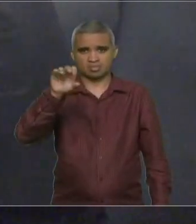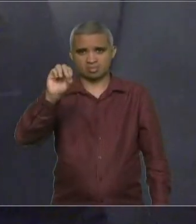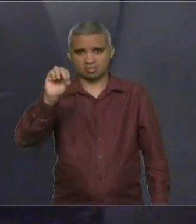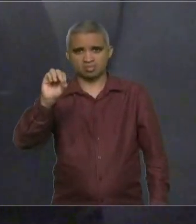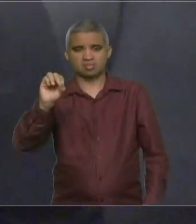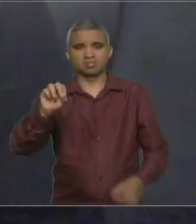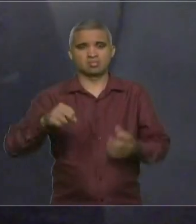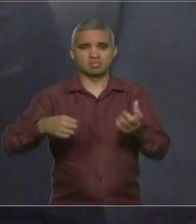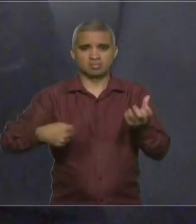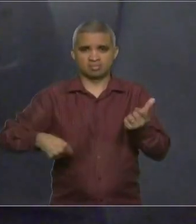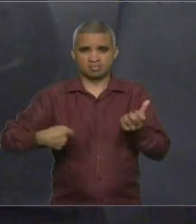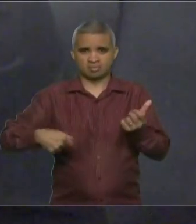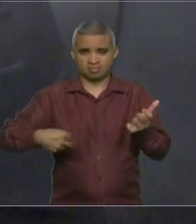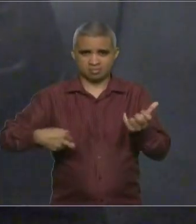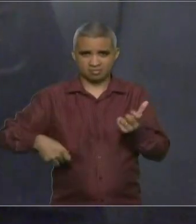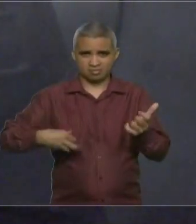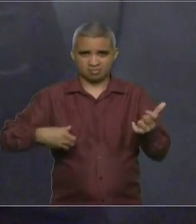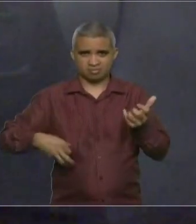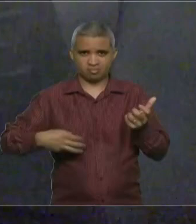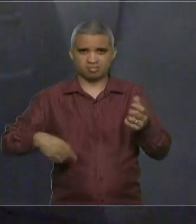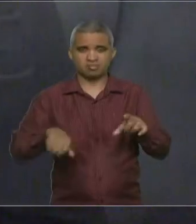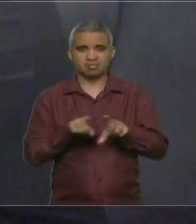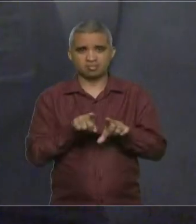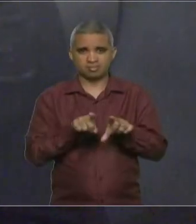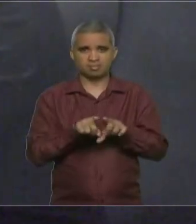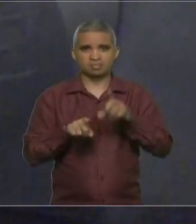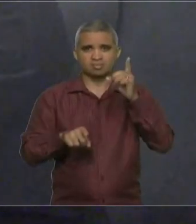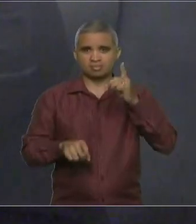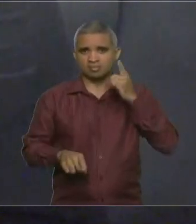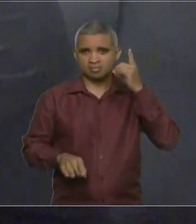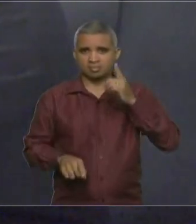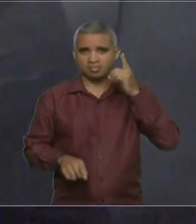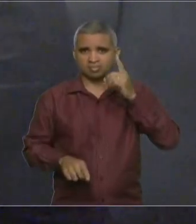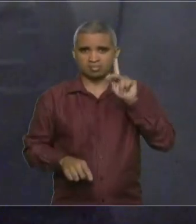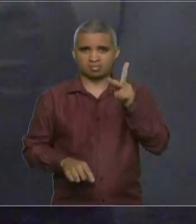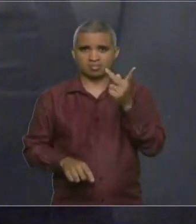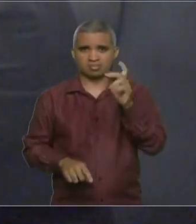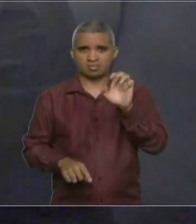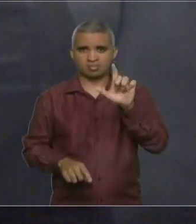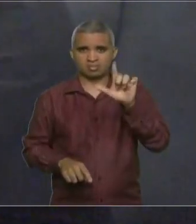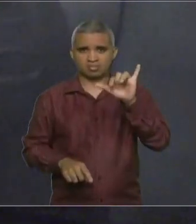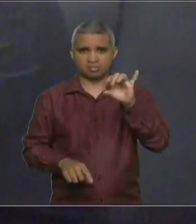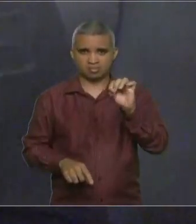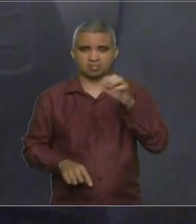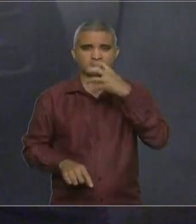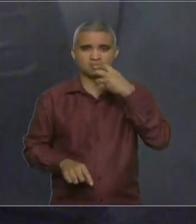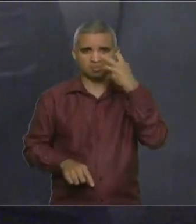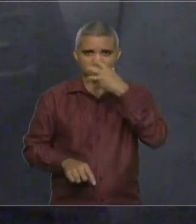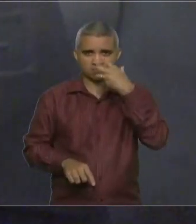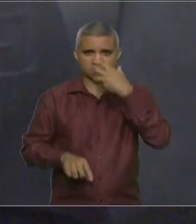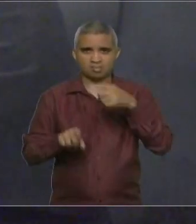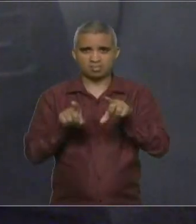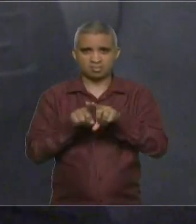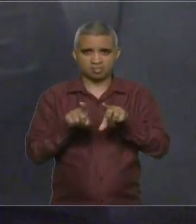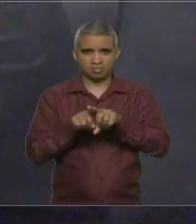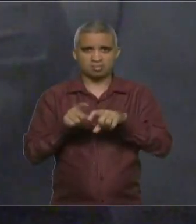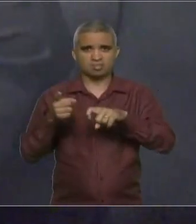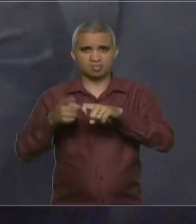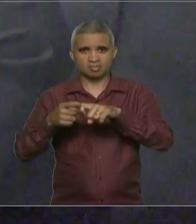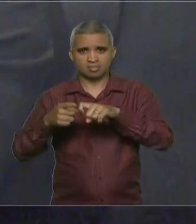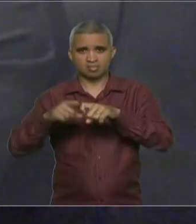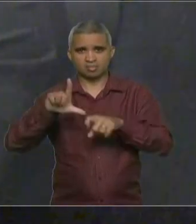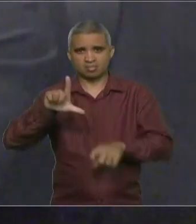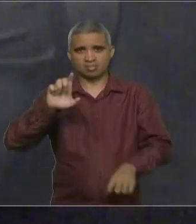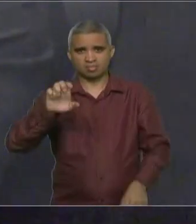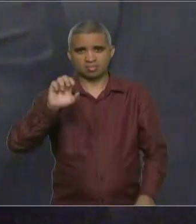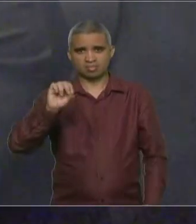deputado também Hélio Soares, que é cantor, que na verdade eu tenho aqui também o Leonardo Sá, que é cantor. Então, eu acho